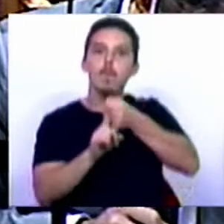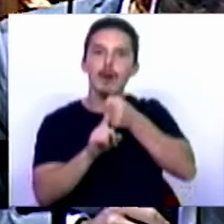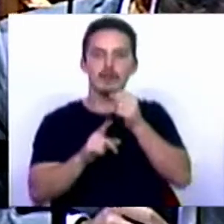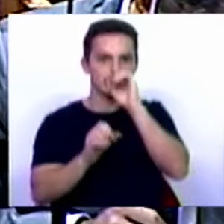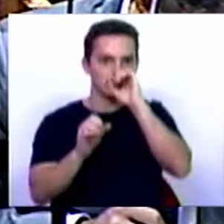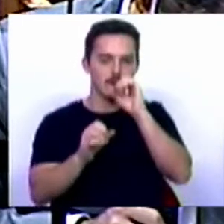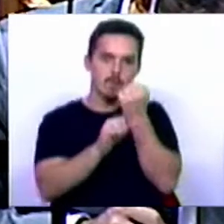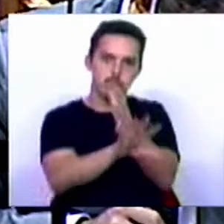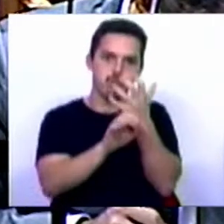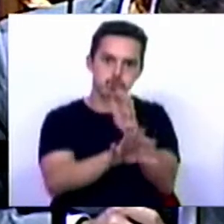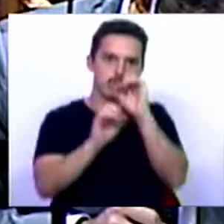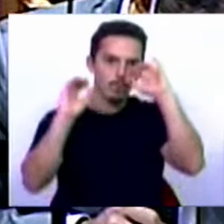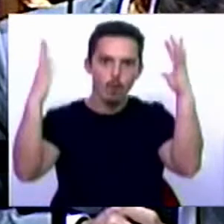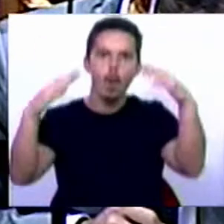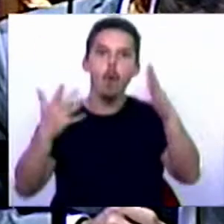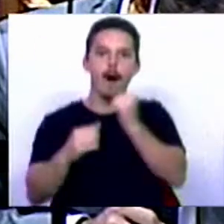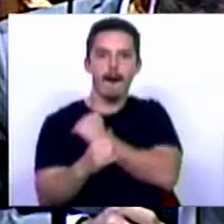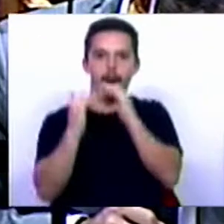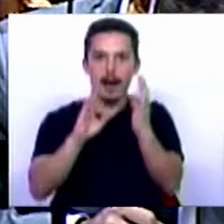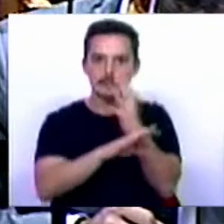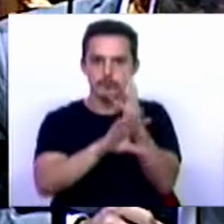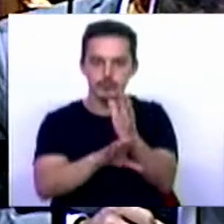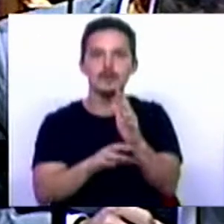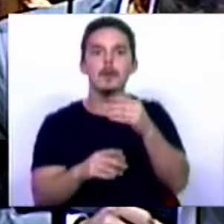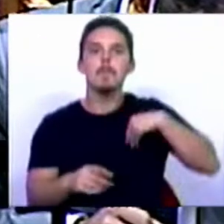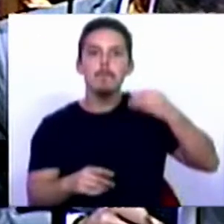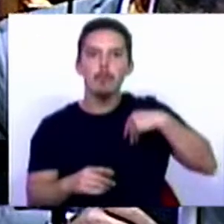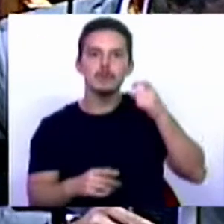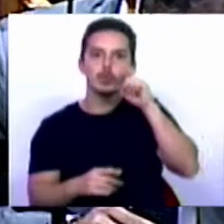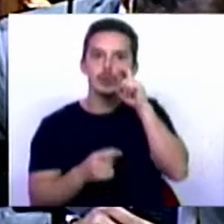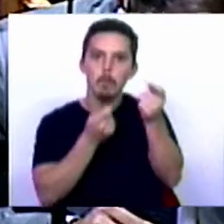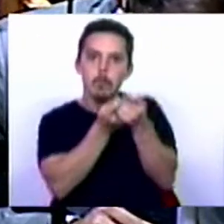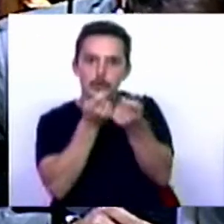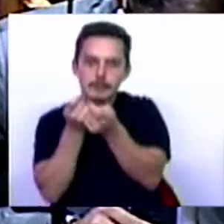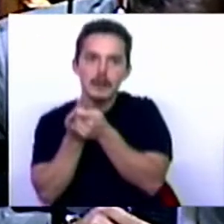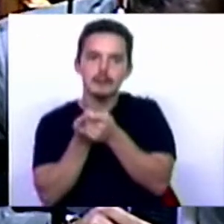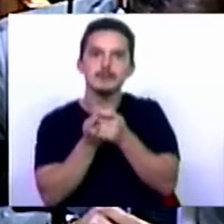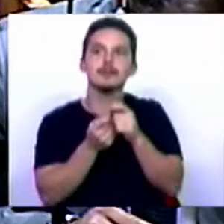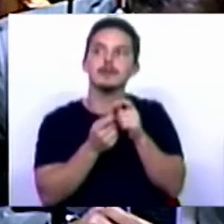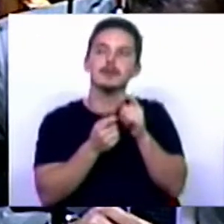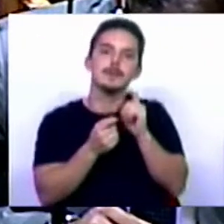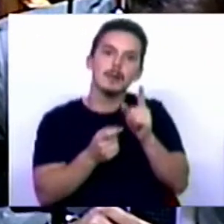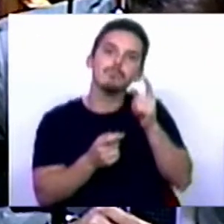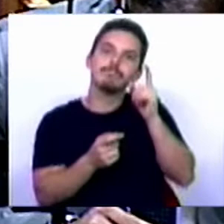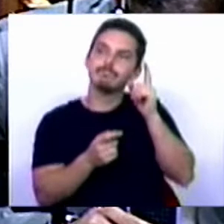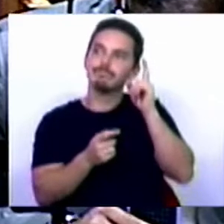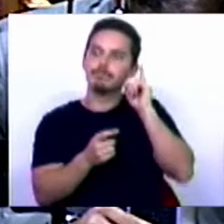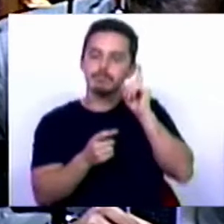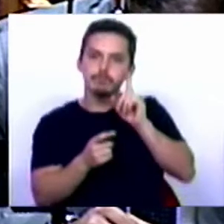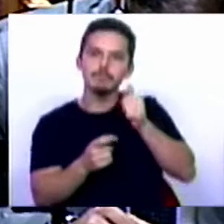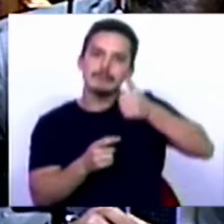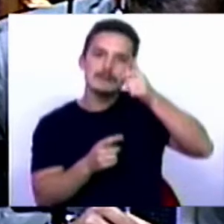rural ou incêndio florestal. A preocupação com a segurança de proximidade são prioridades num esforço que